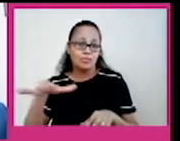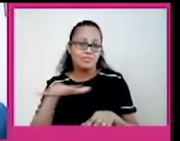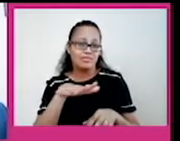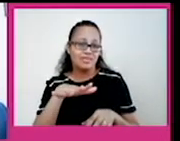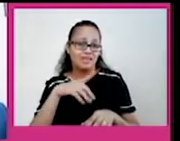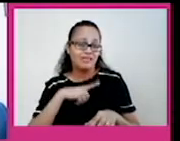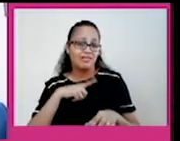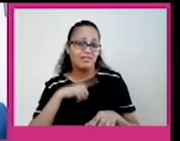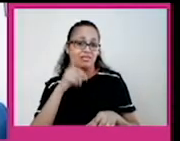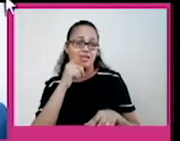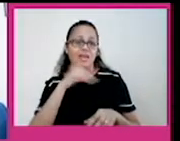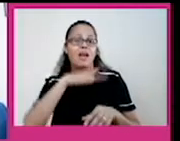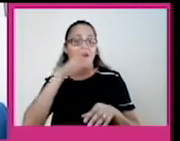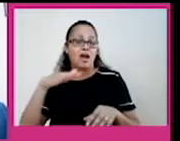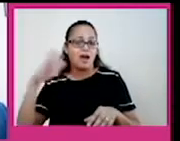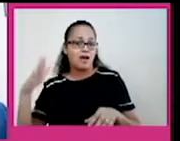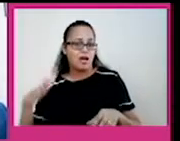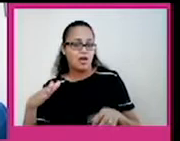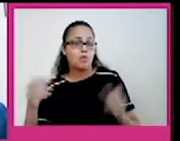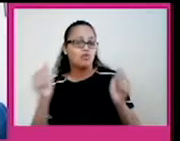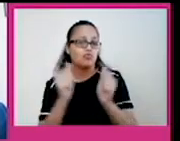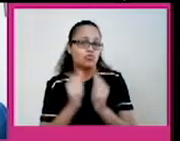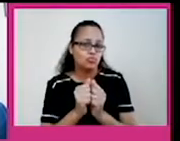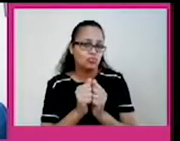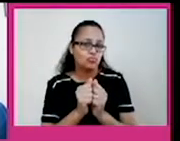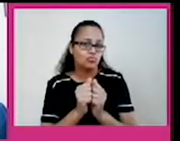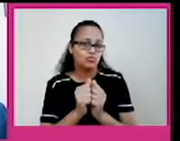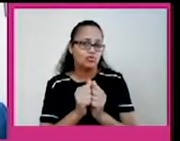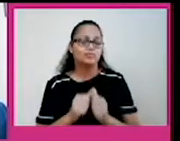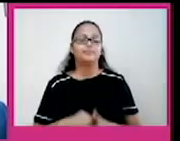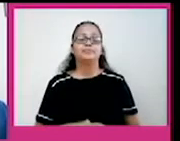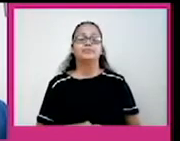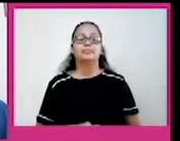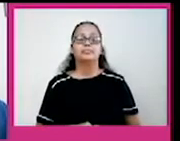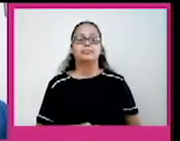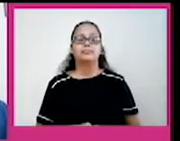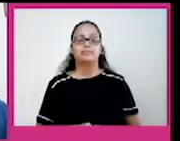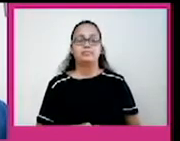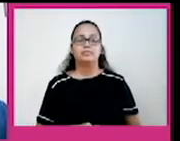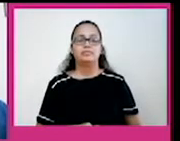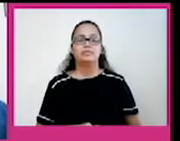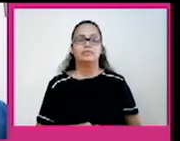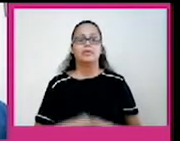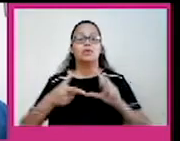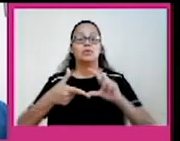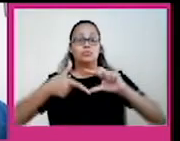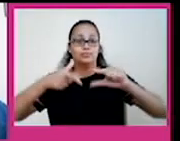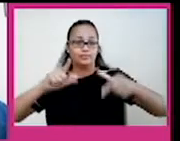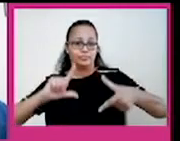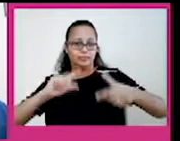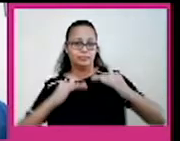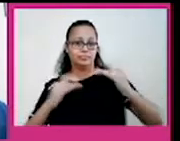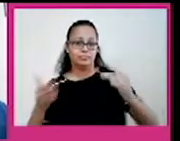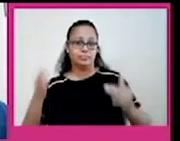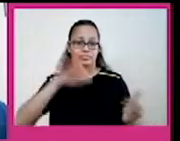interliga áreas de terras maiores, no caso a América do Norte e a América do Sul. Os dobramentos modernos, eles são separados por